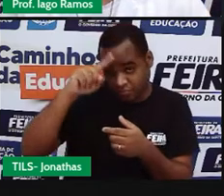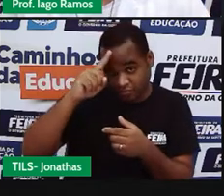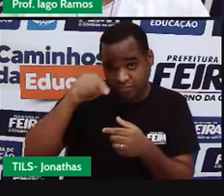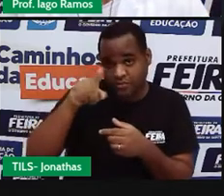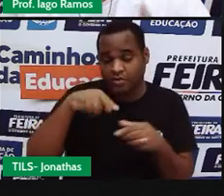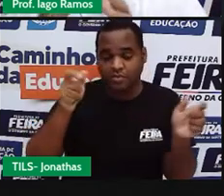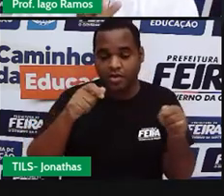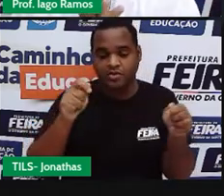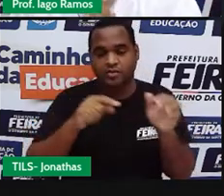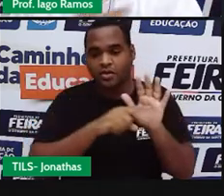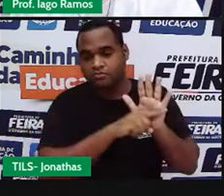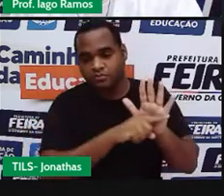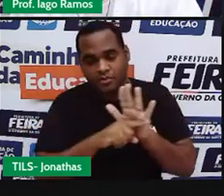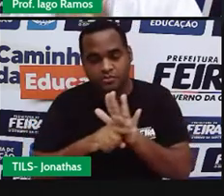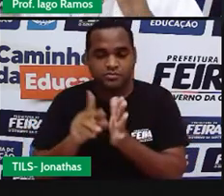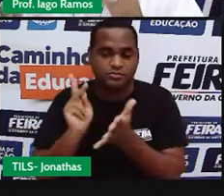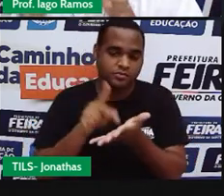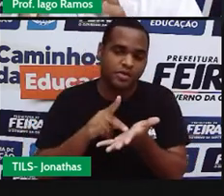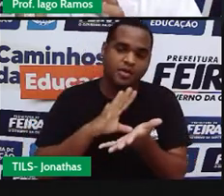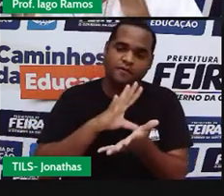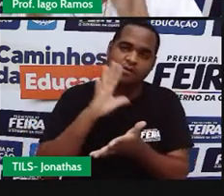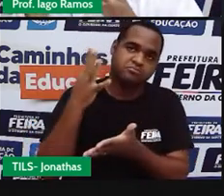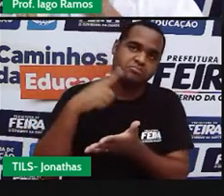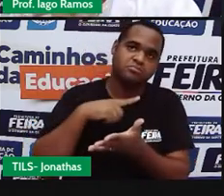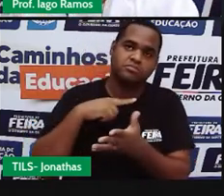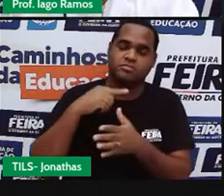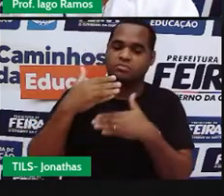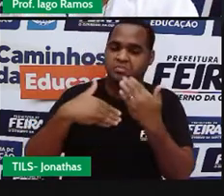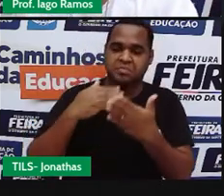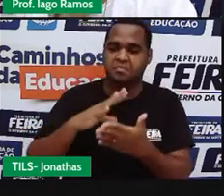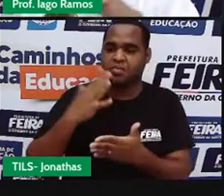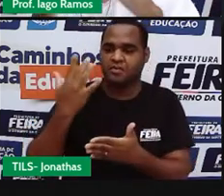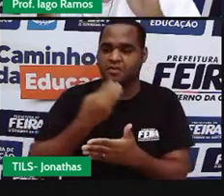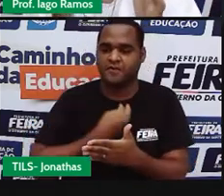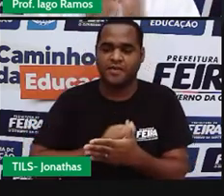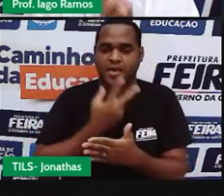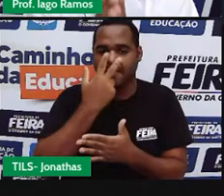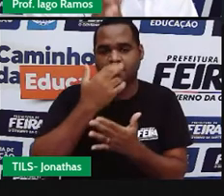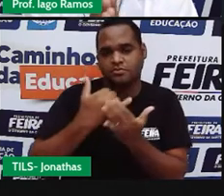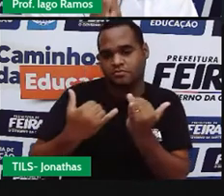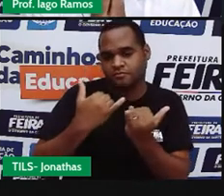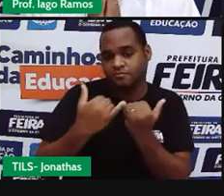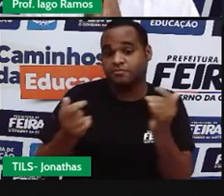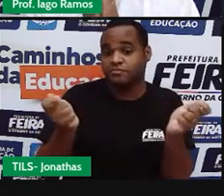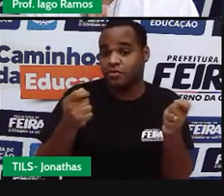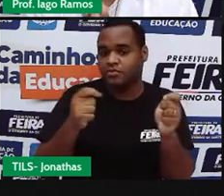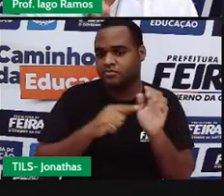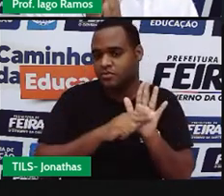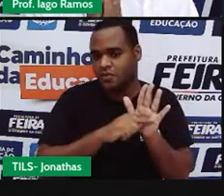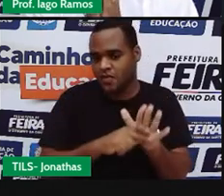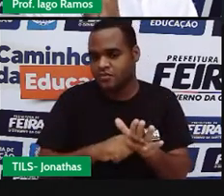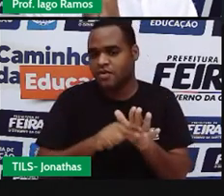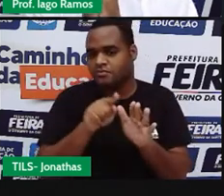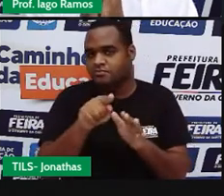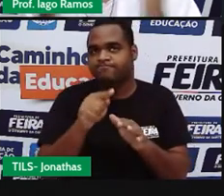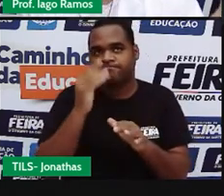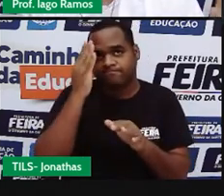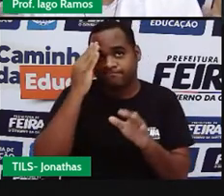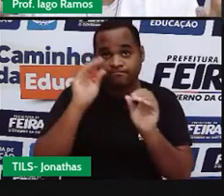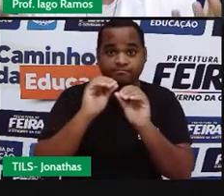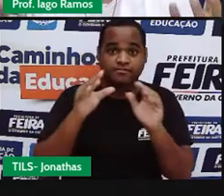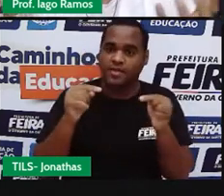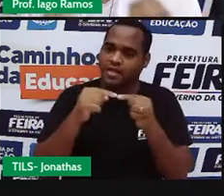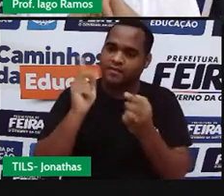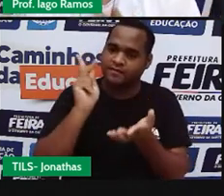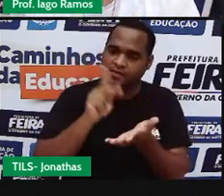nos ajudar situações, nos ajudar em situações parecidas como essa aí, com essa, no